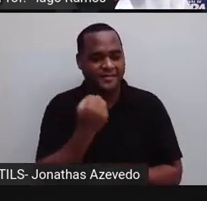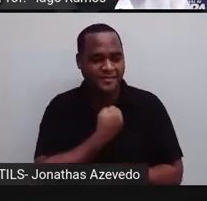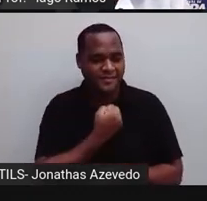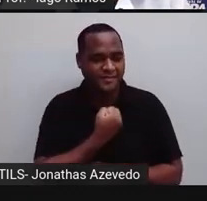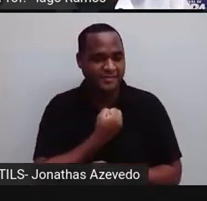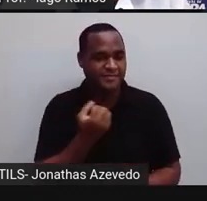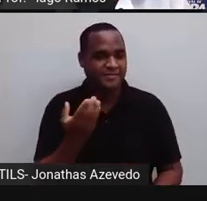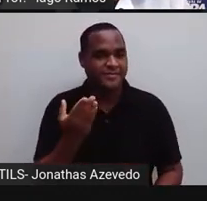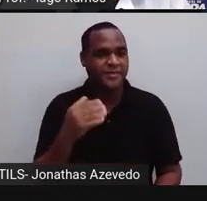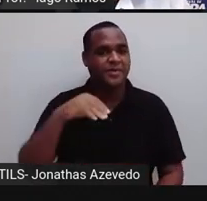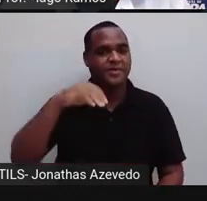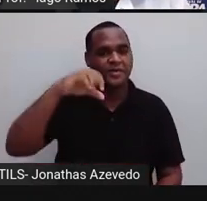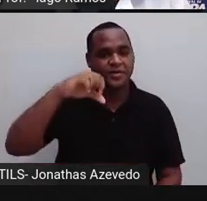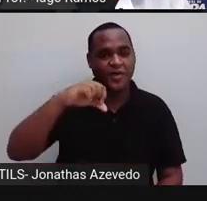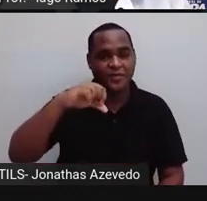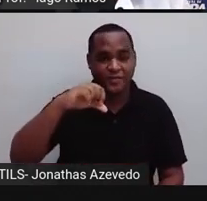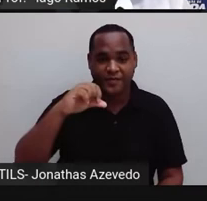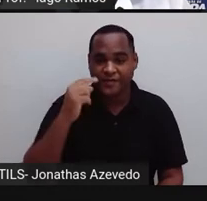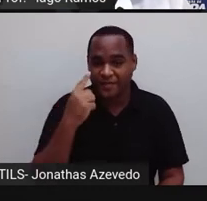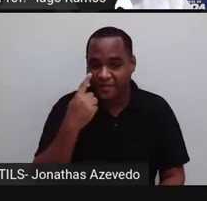é 9 trilhões